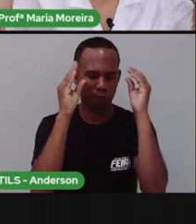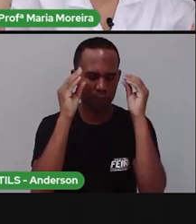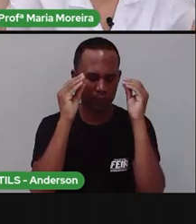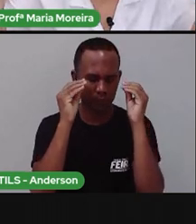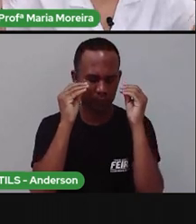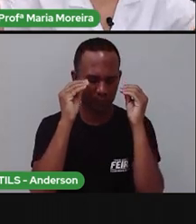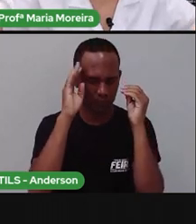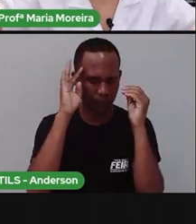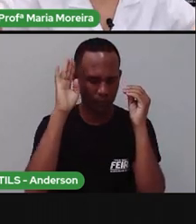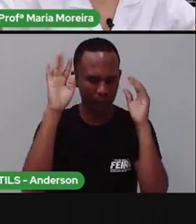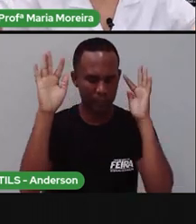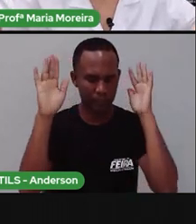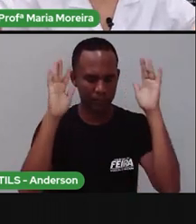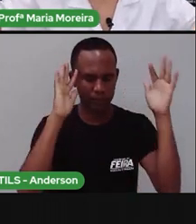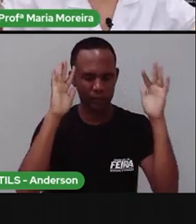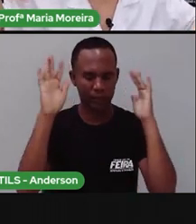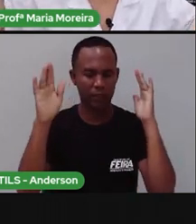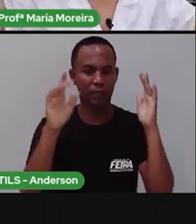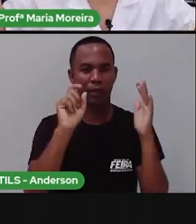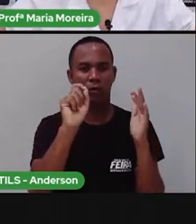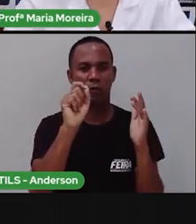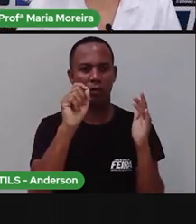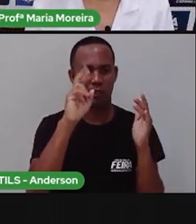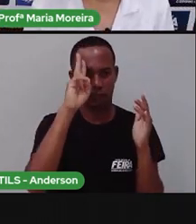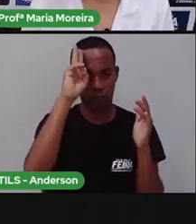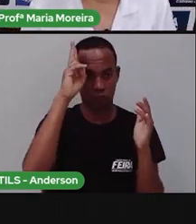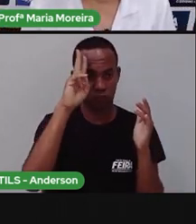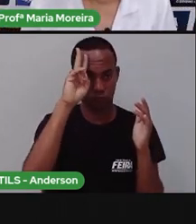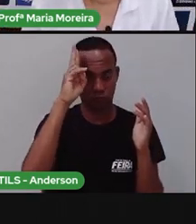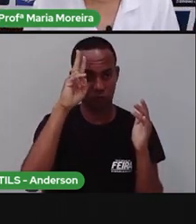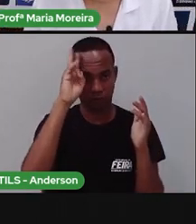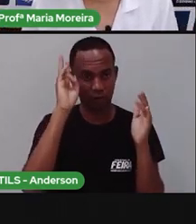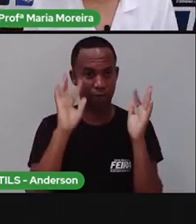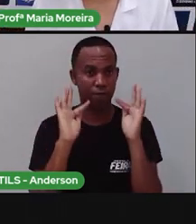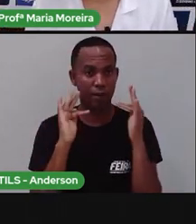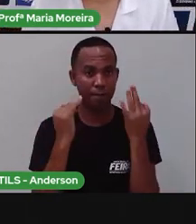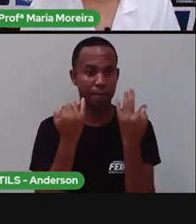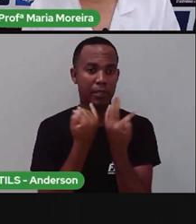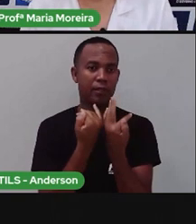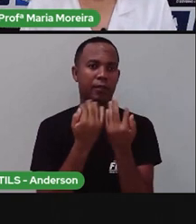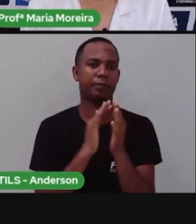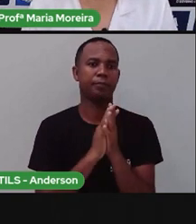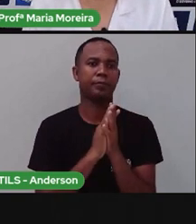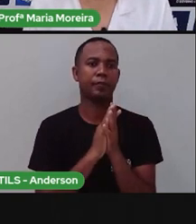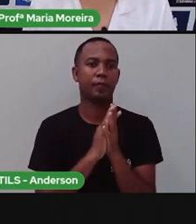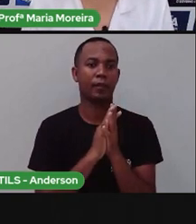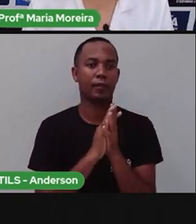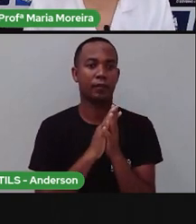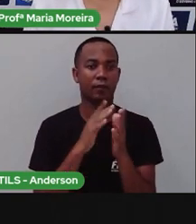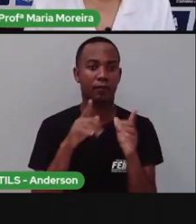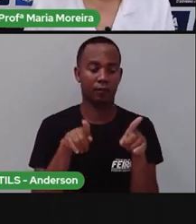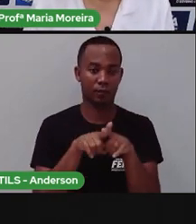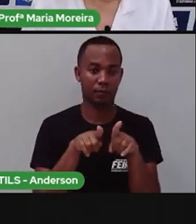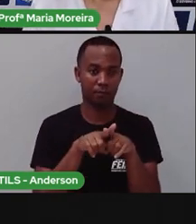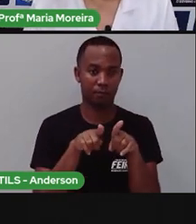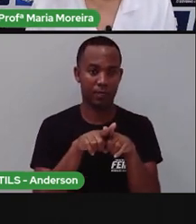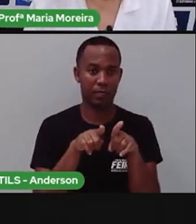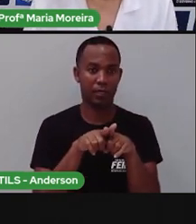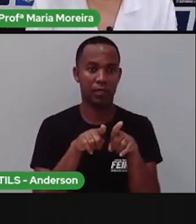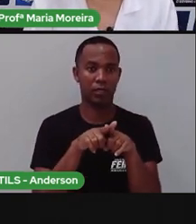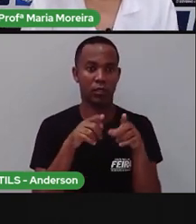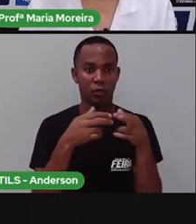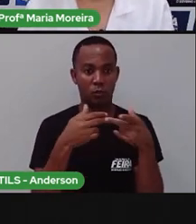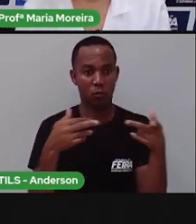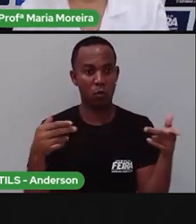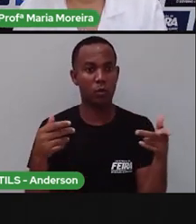e imaginar. Que são as histórias da sua família. E dessas histórias, algumas, né? Você fez parte e você